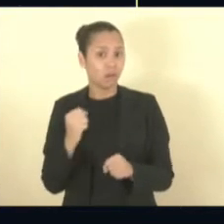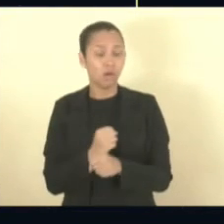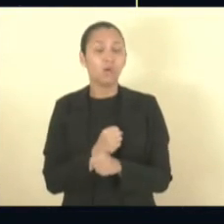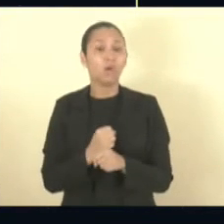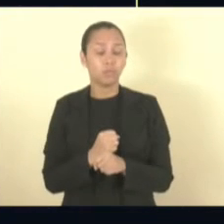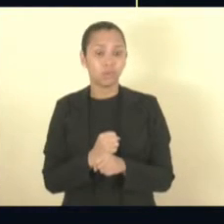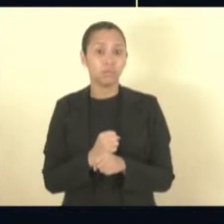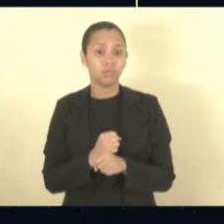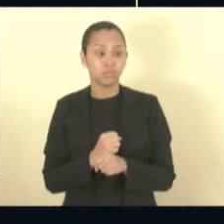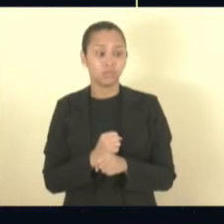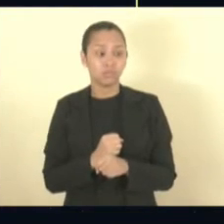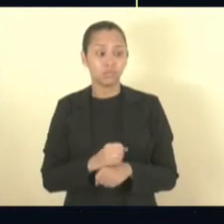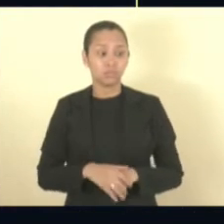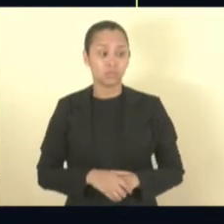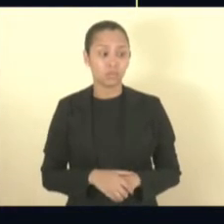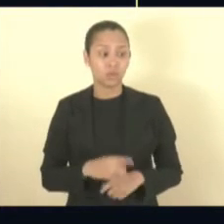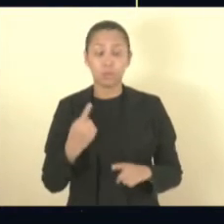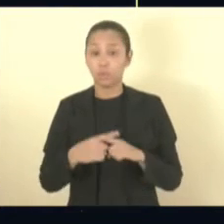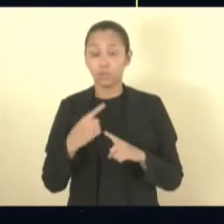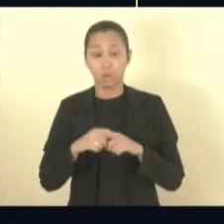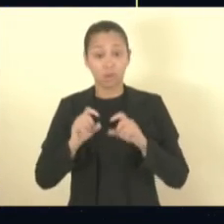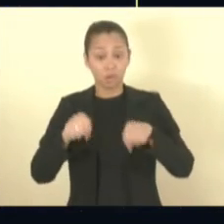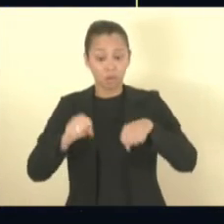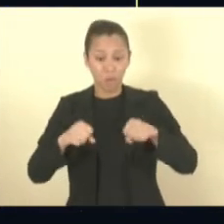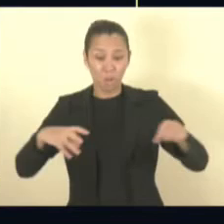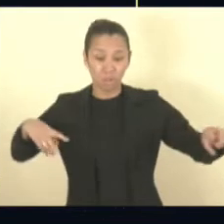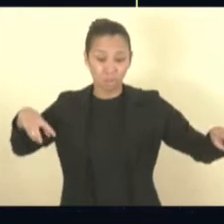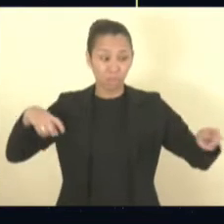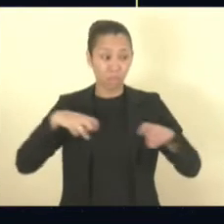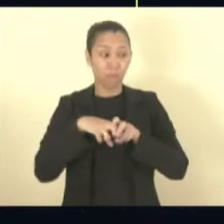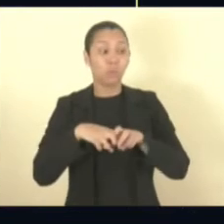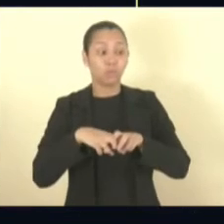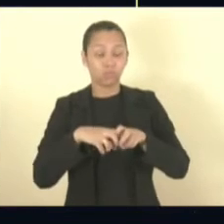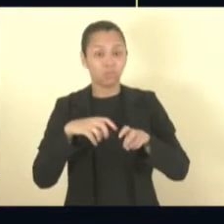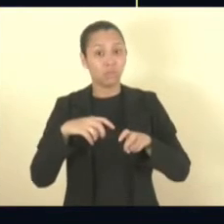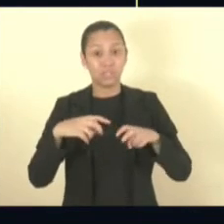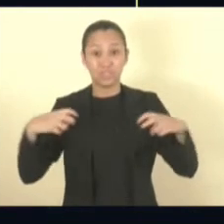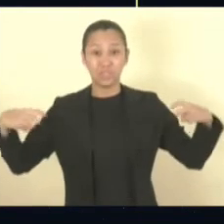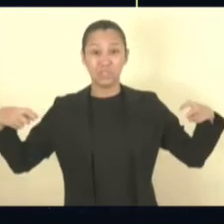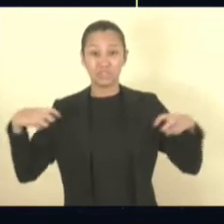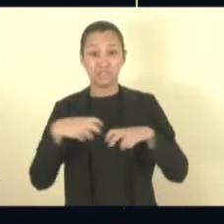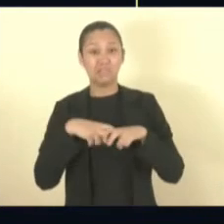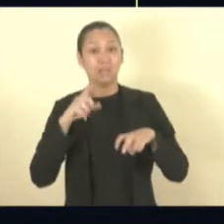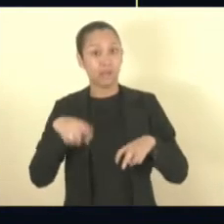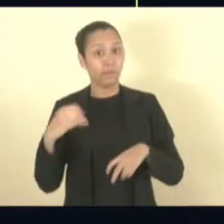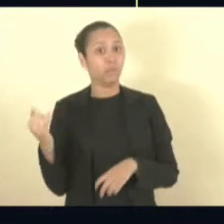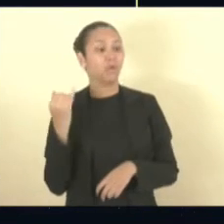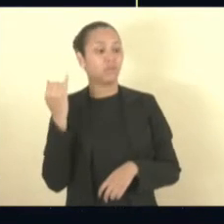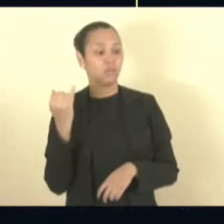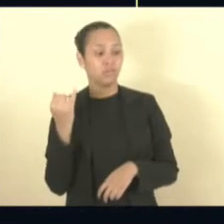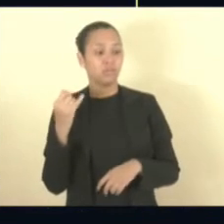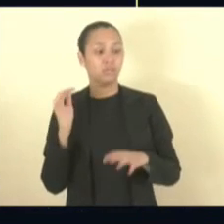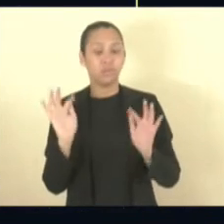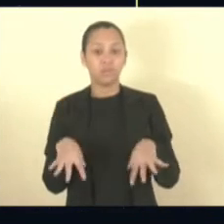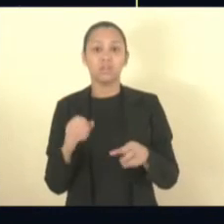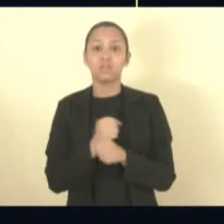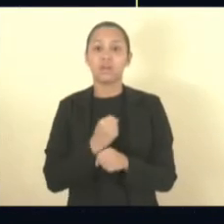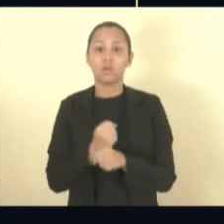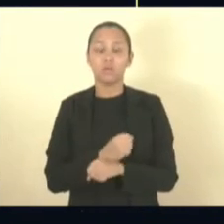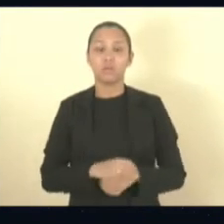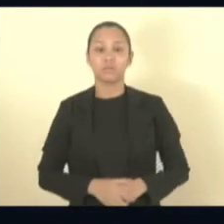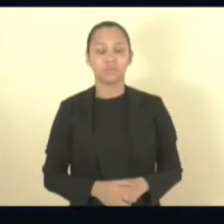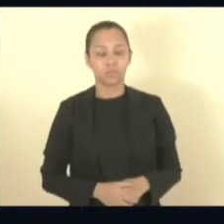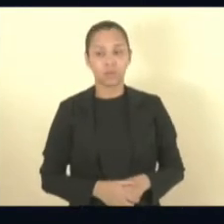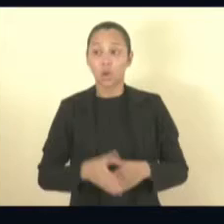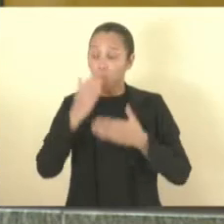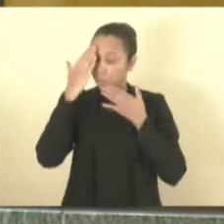duas motos batendo frontal ali ontem. Então, assim, é de muita importância que conclua a obra rapidamente. Muito